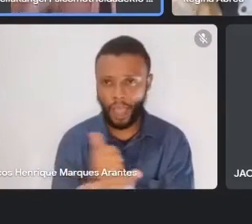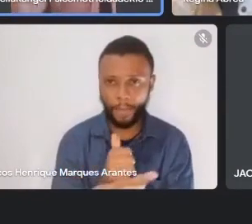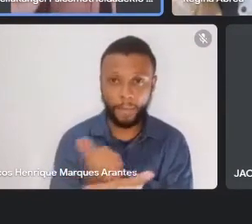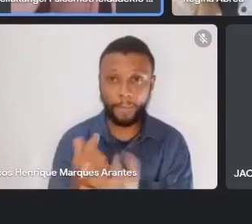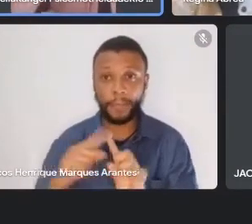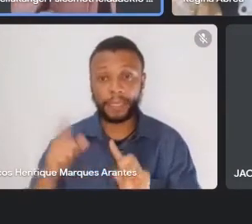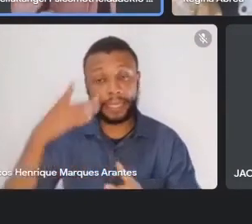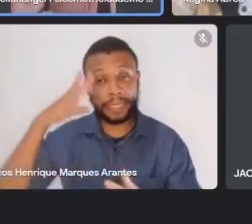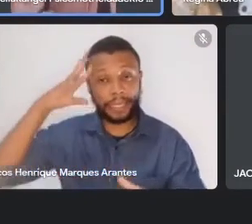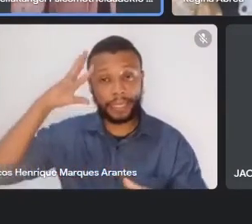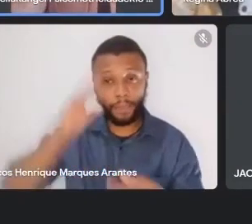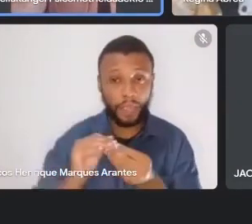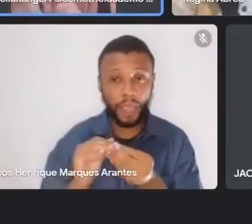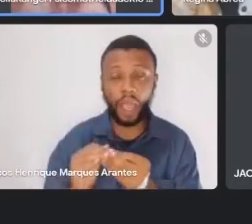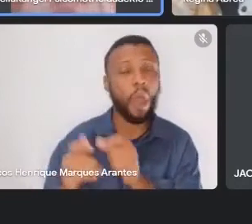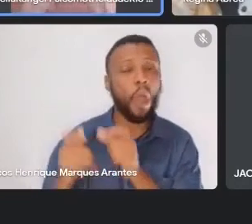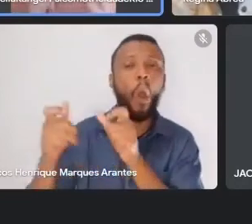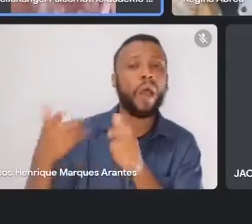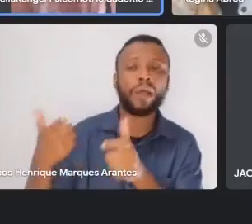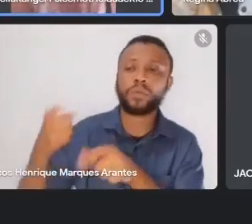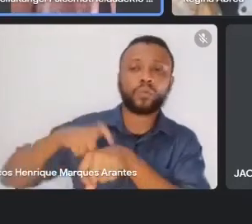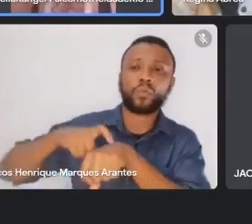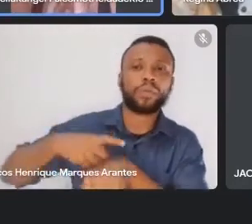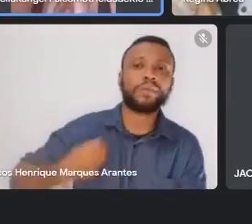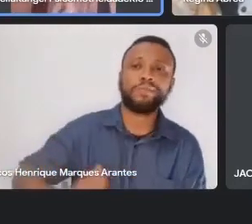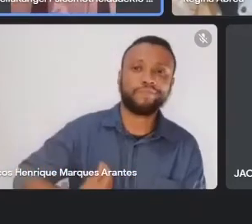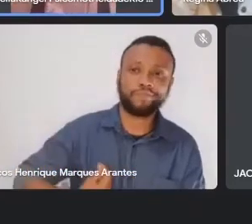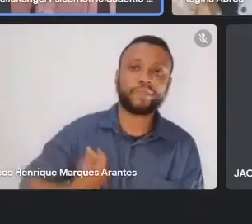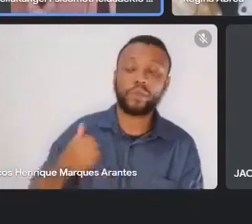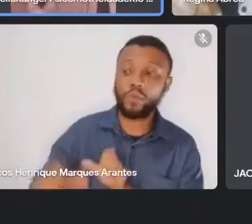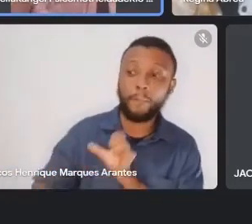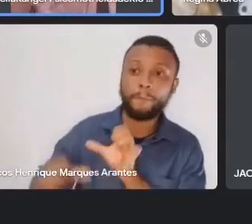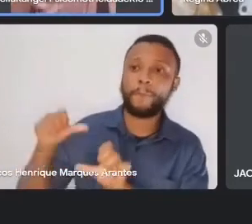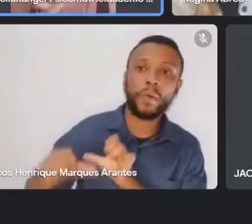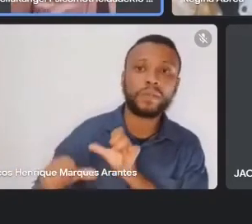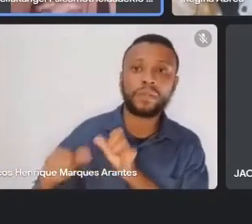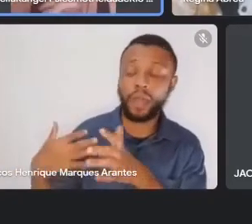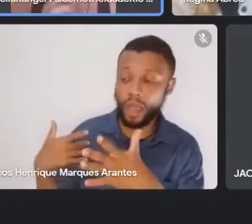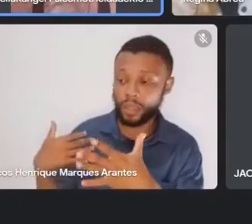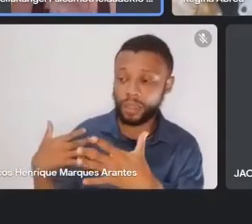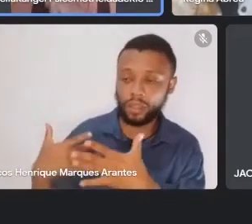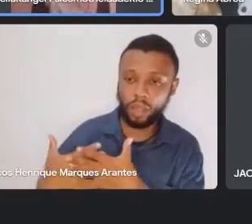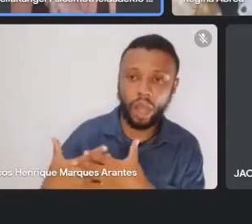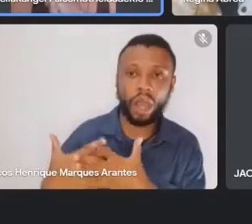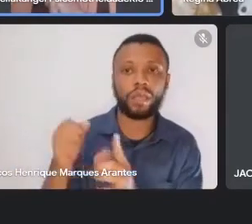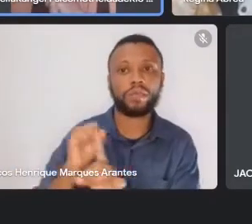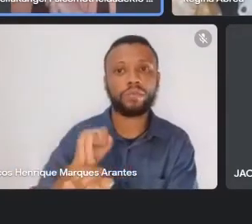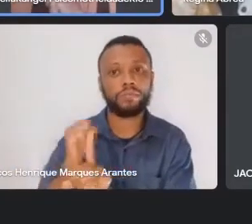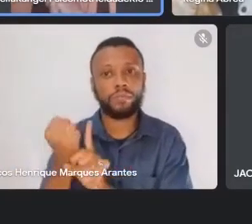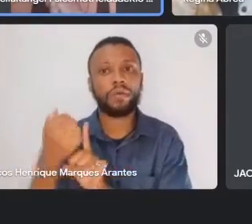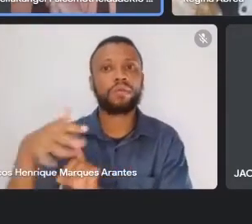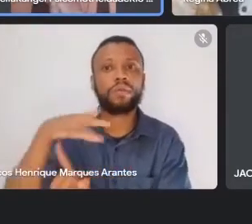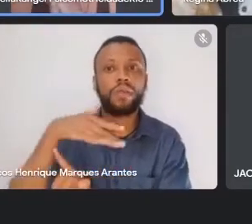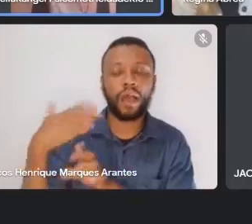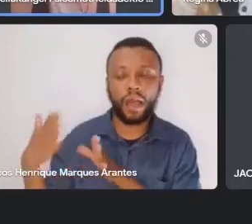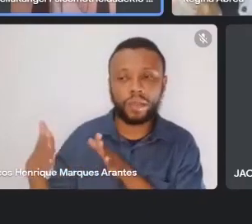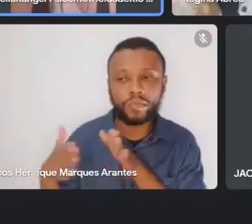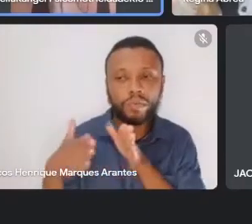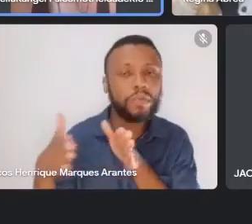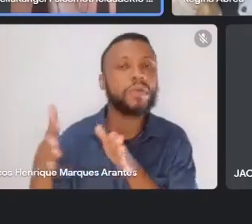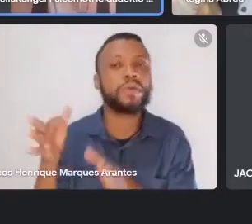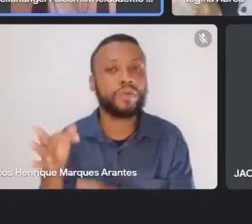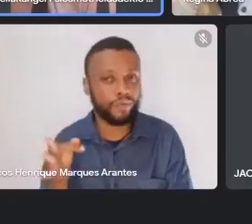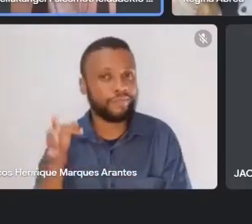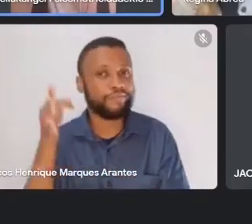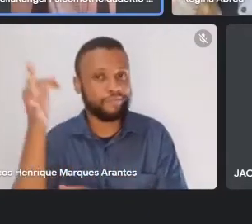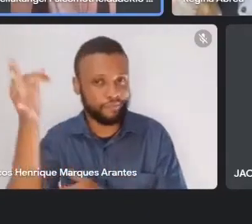ele está, né, isso muda muito a trajetória de uma sociedade. Então, assim, fiquei